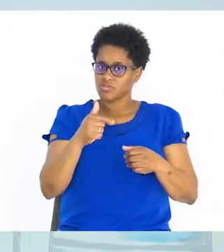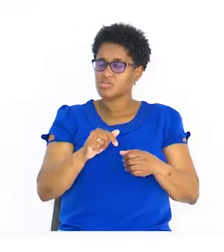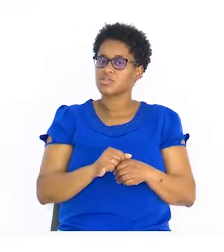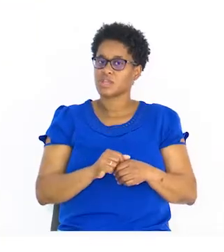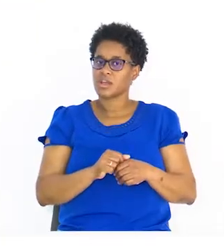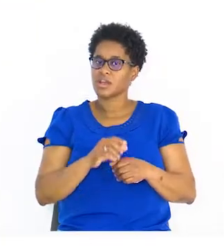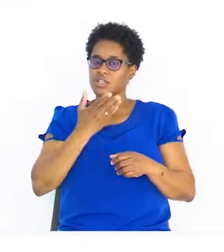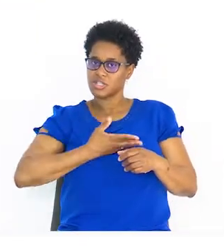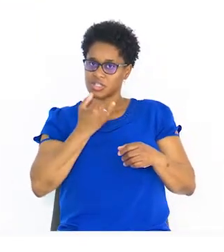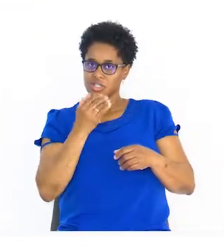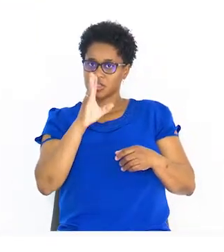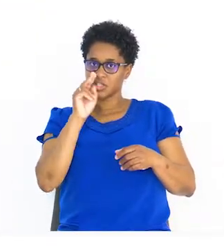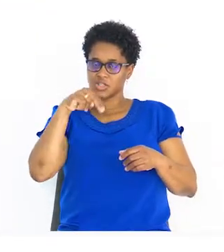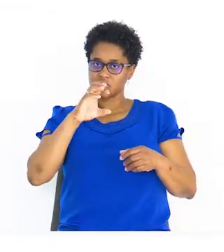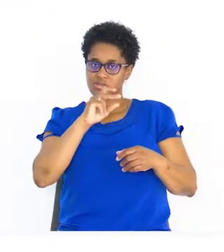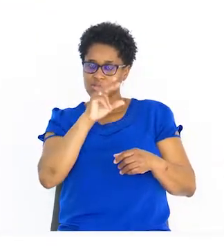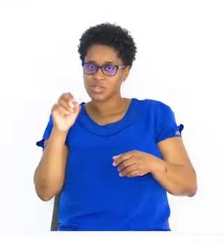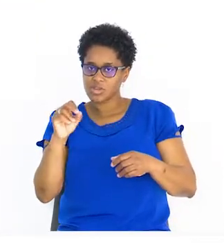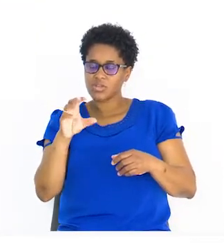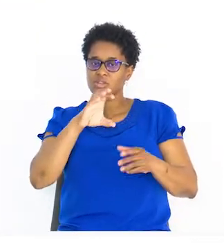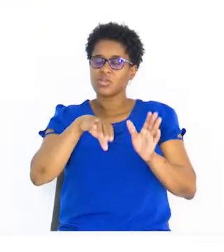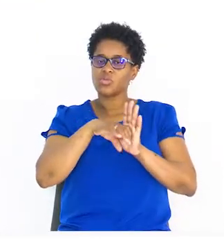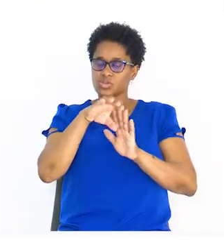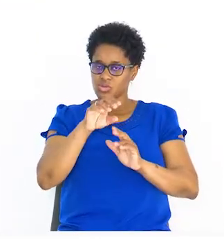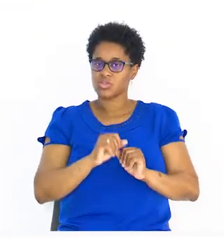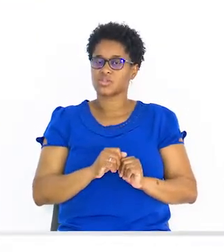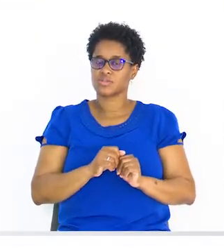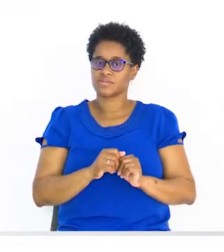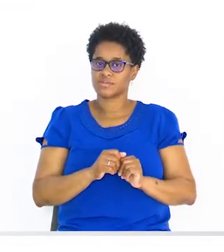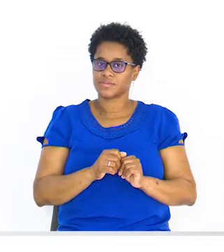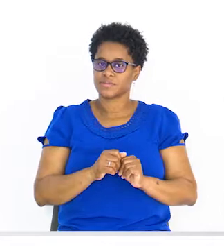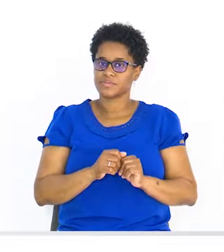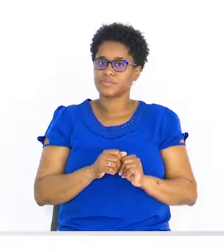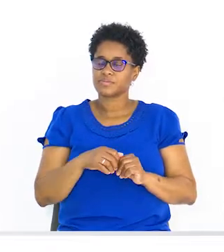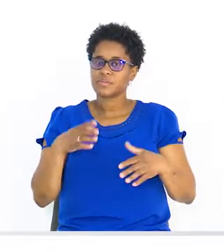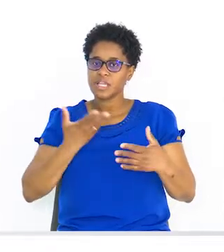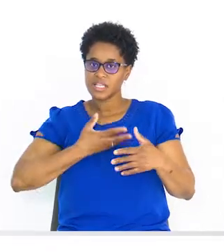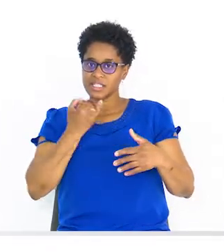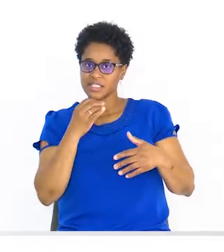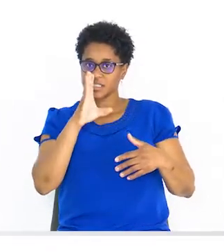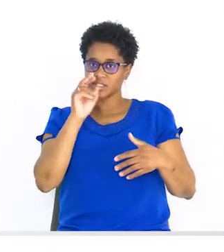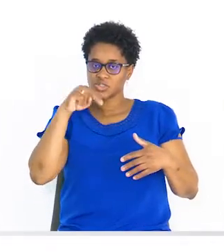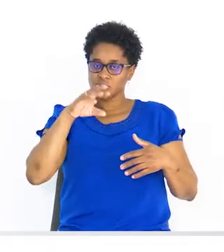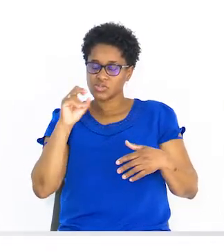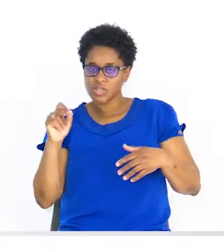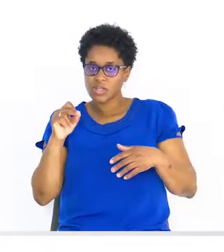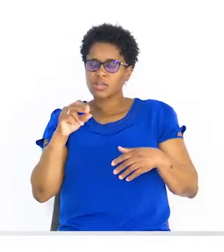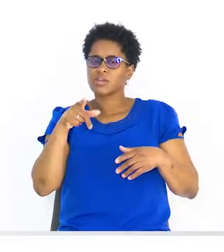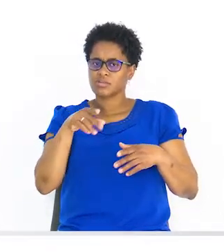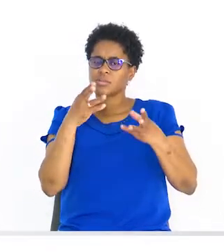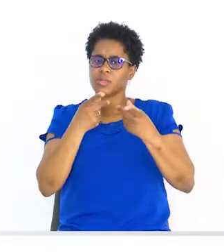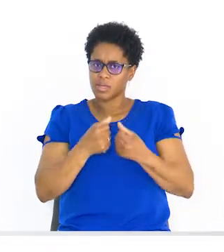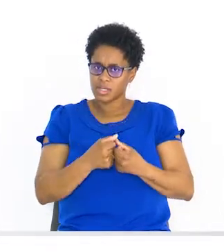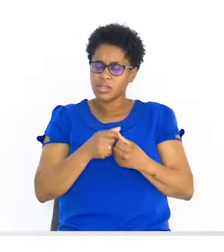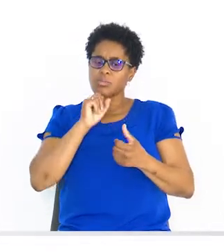A disjunção é uma operação na